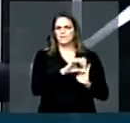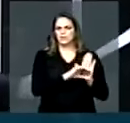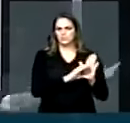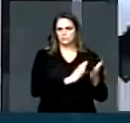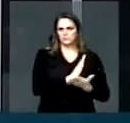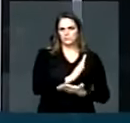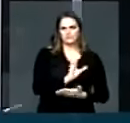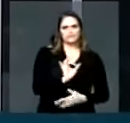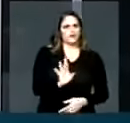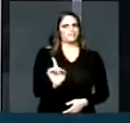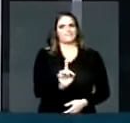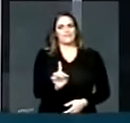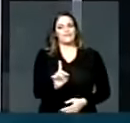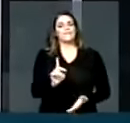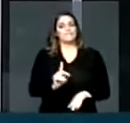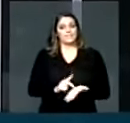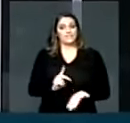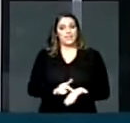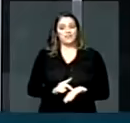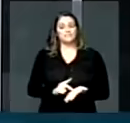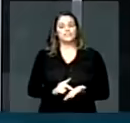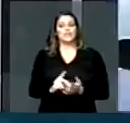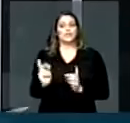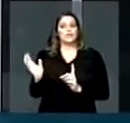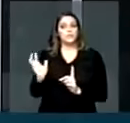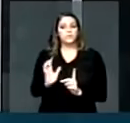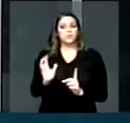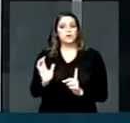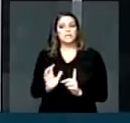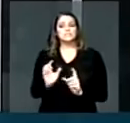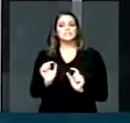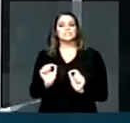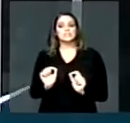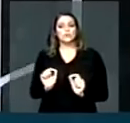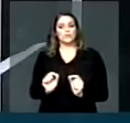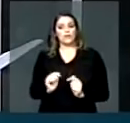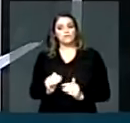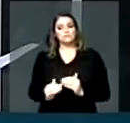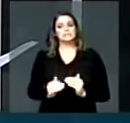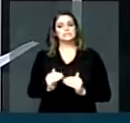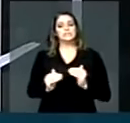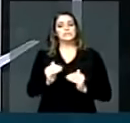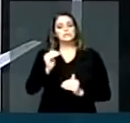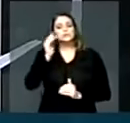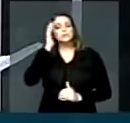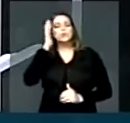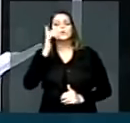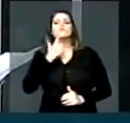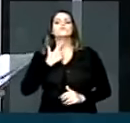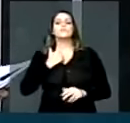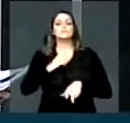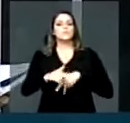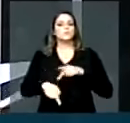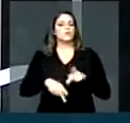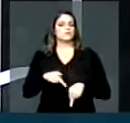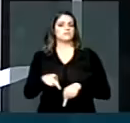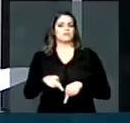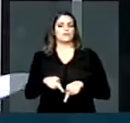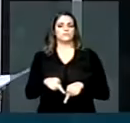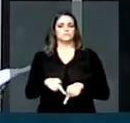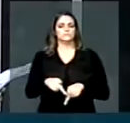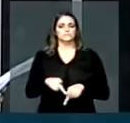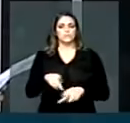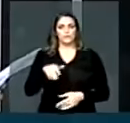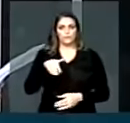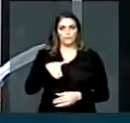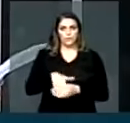o resultado, na verdade, atendia um clamor da sociedade brasileira, um sonho de todos nós brasileiros. As eleições